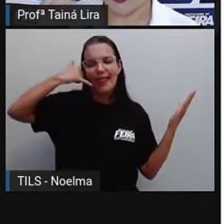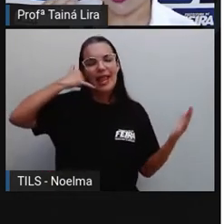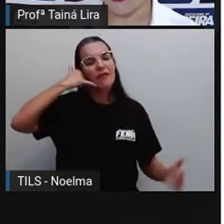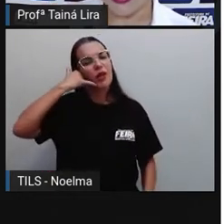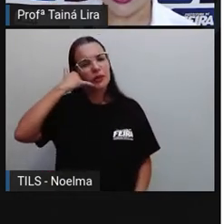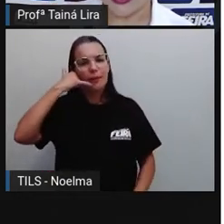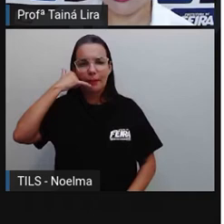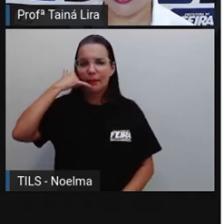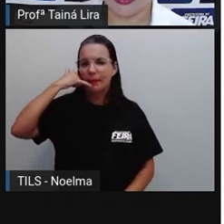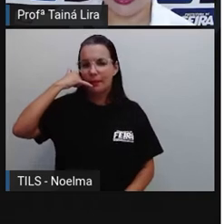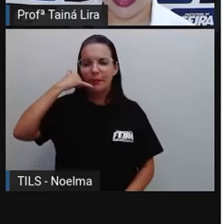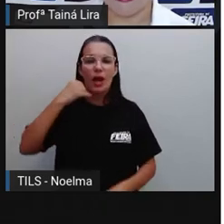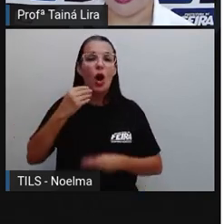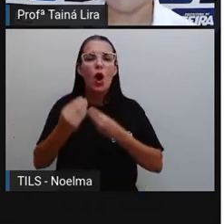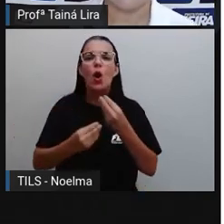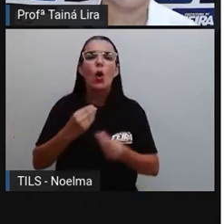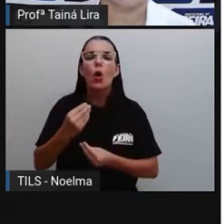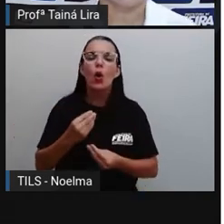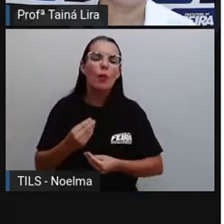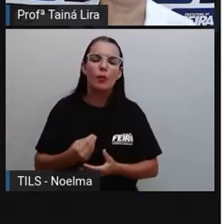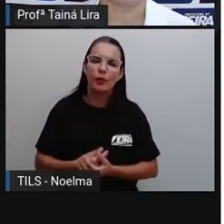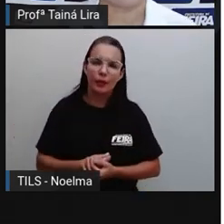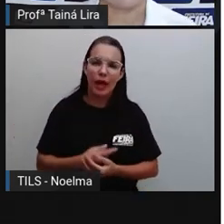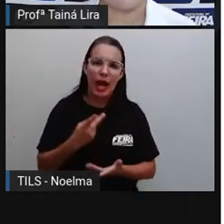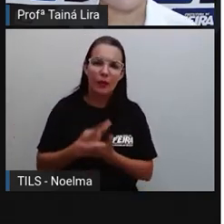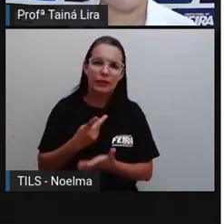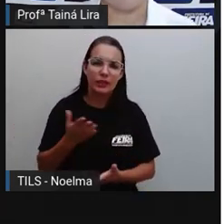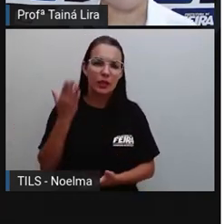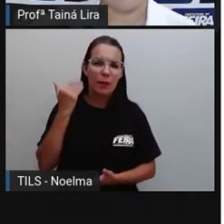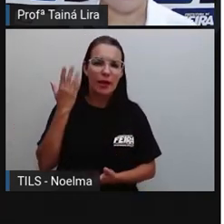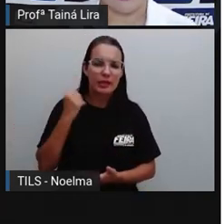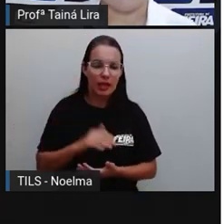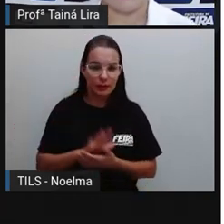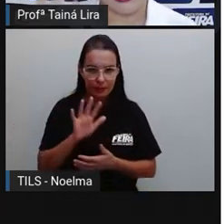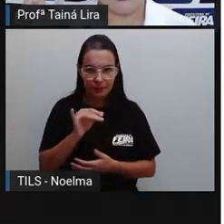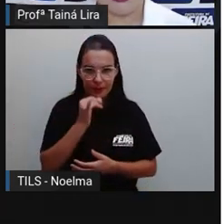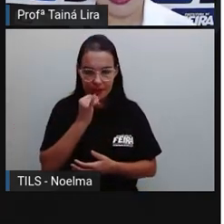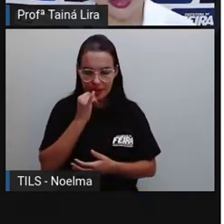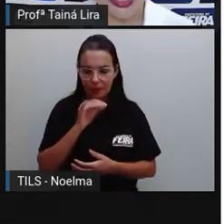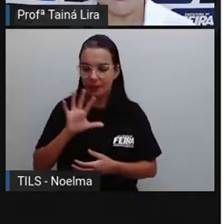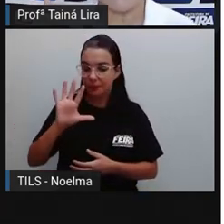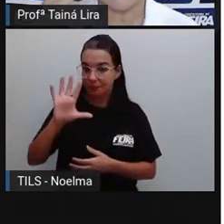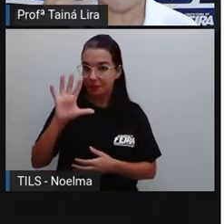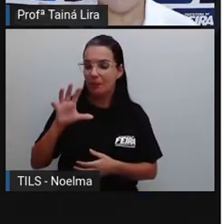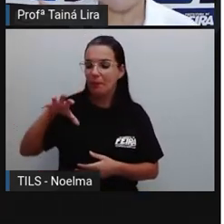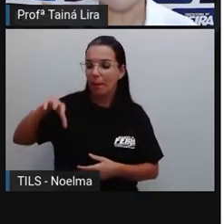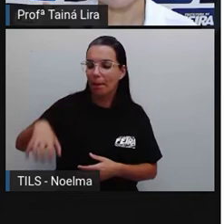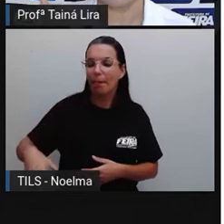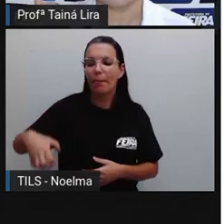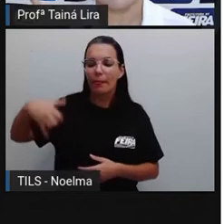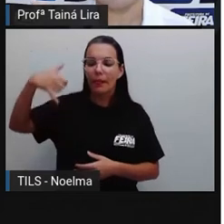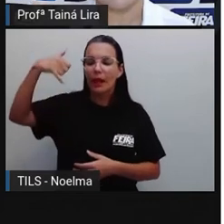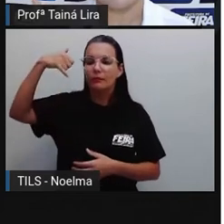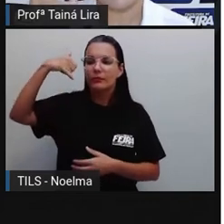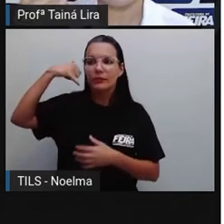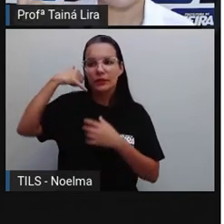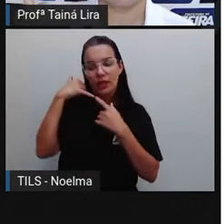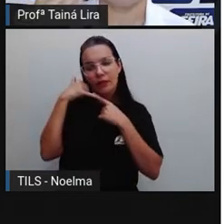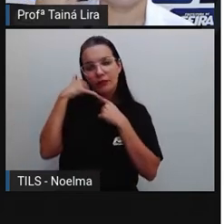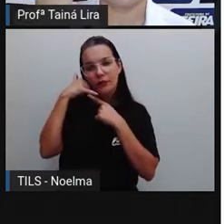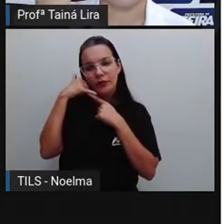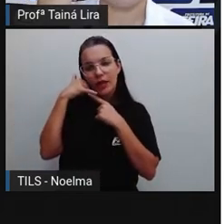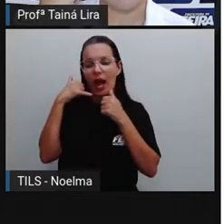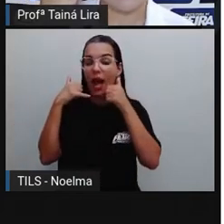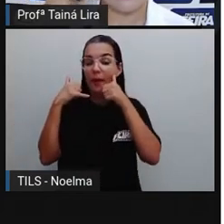assim, como era que funcionava? Então você pegava o telefone, quando você pegava a